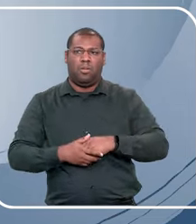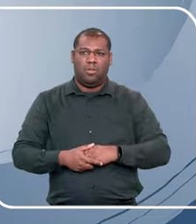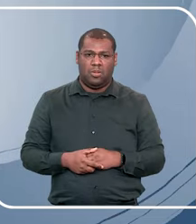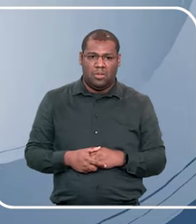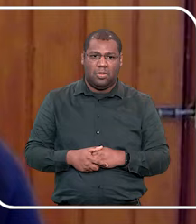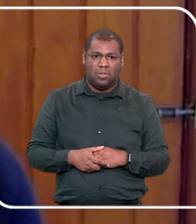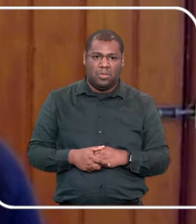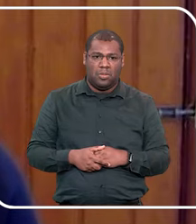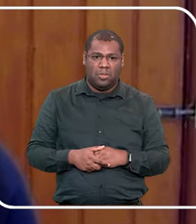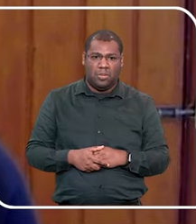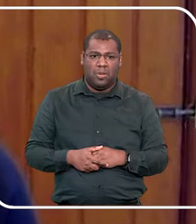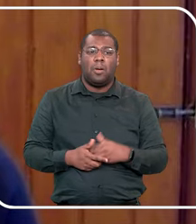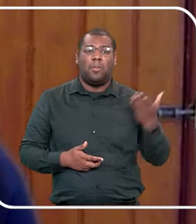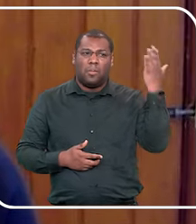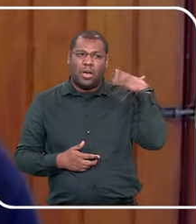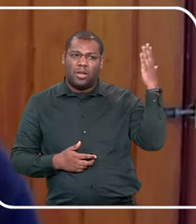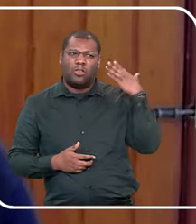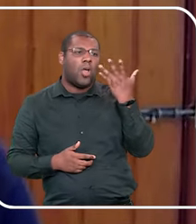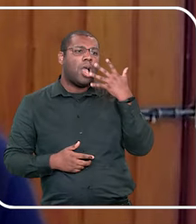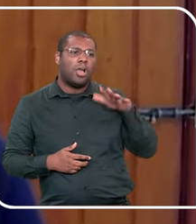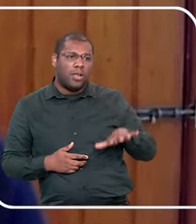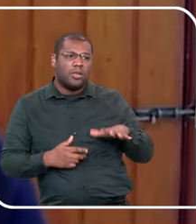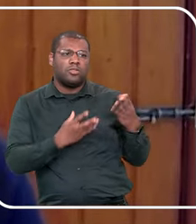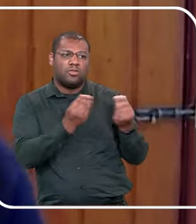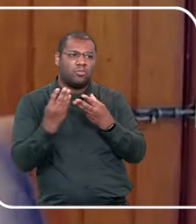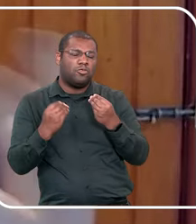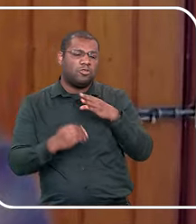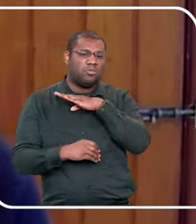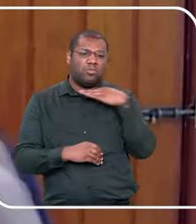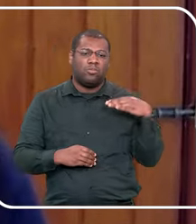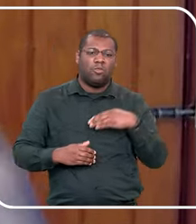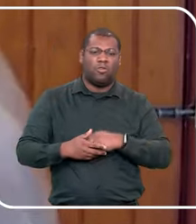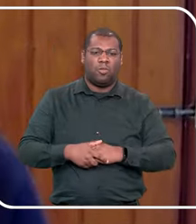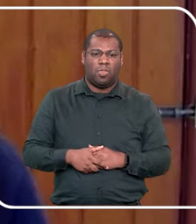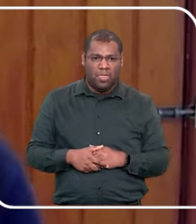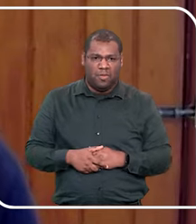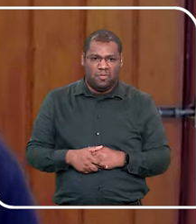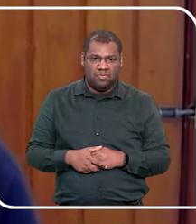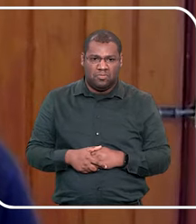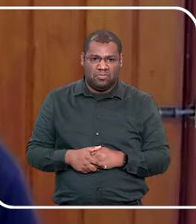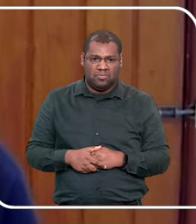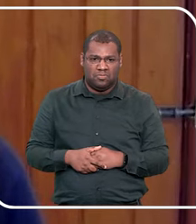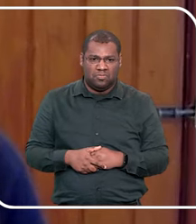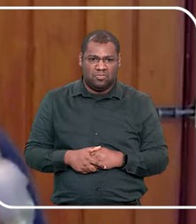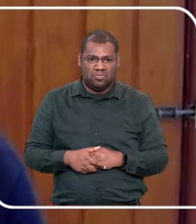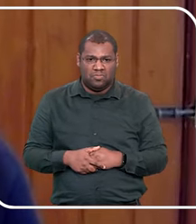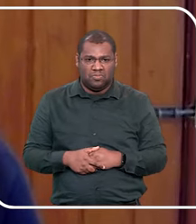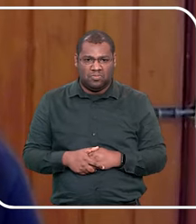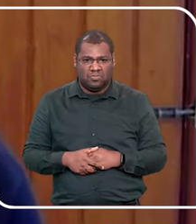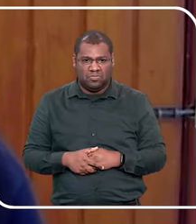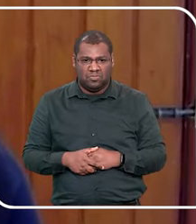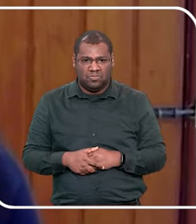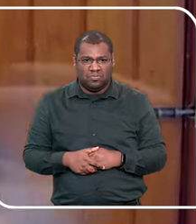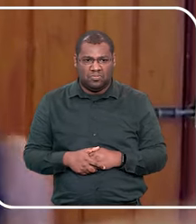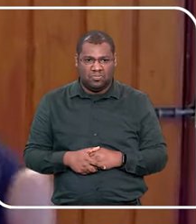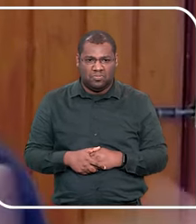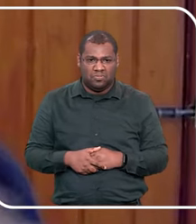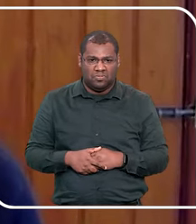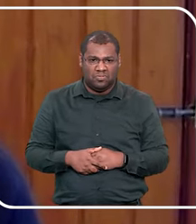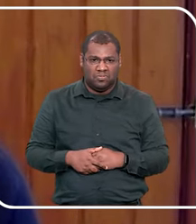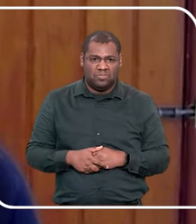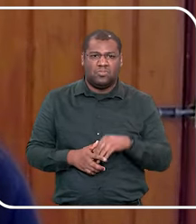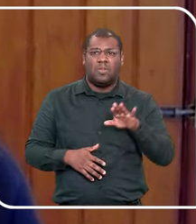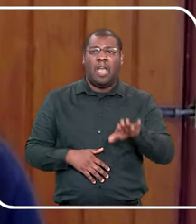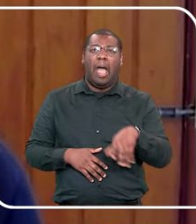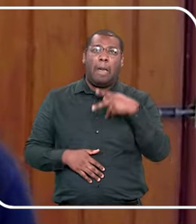o índice de mortalidade era tão grande, que os pais, eles deixavam pra se mover com a criança, quando estivesse malzinha, né? Se vingar,